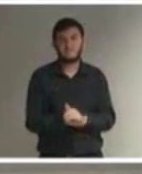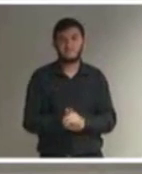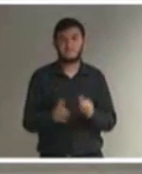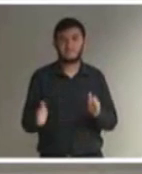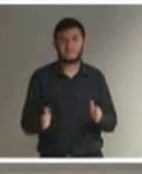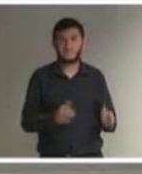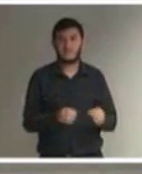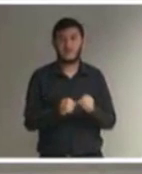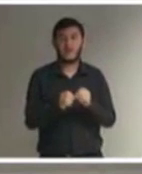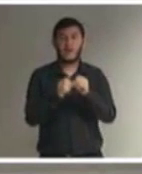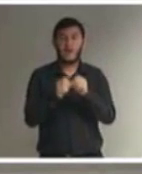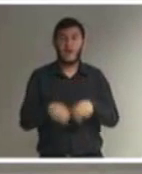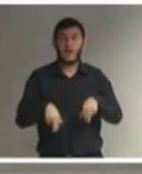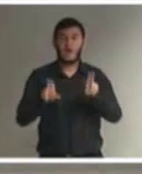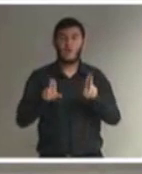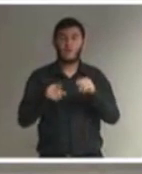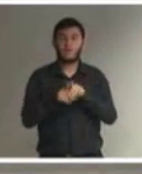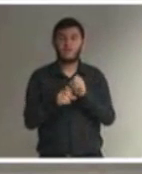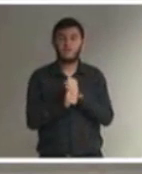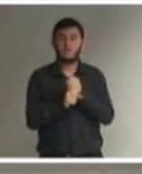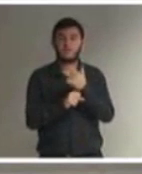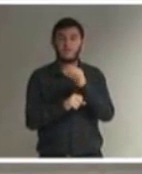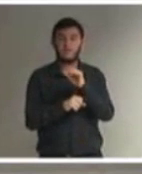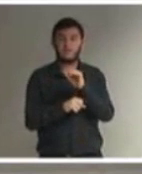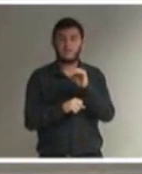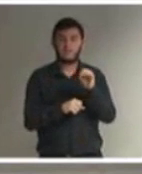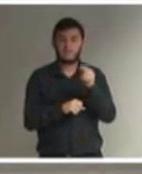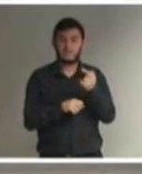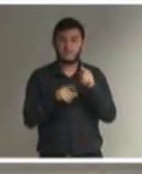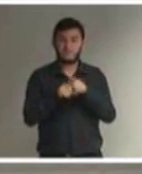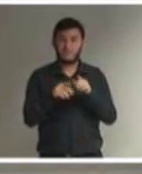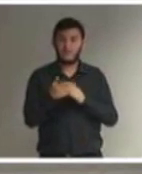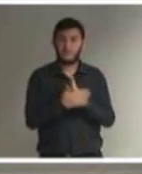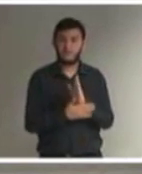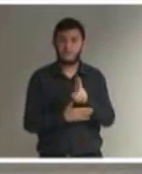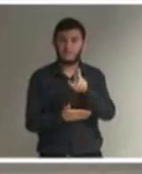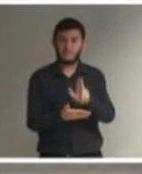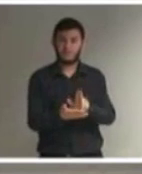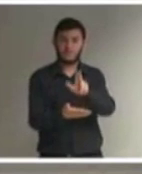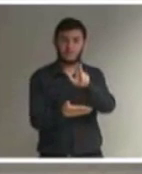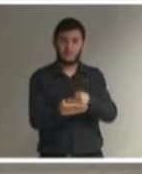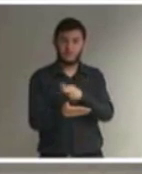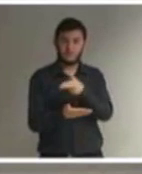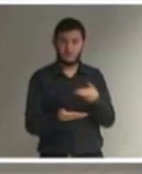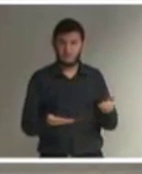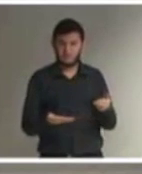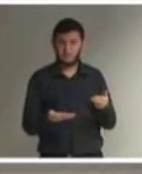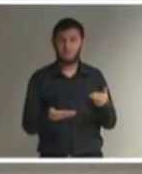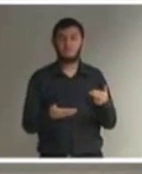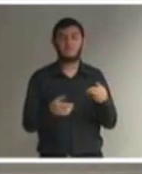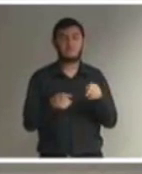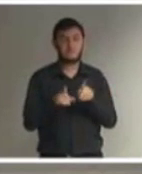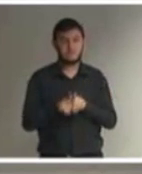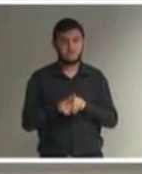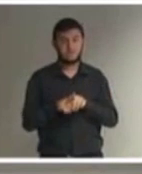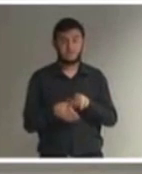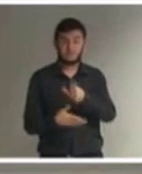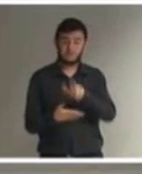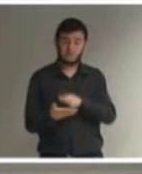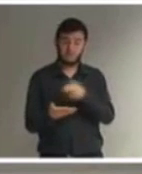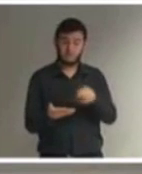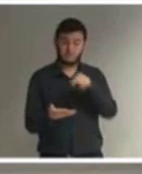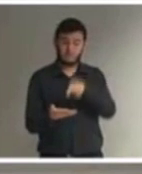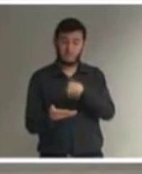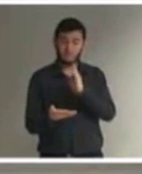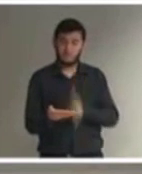ONU aprova a Convenção Internacional dos Direitos das Pessoas com Deficiência. E essa convenção,